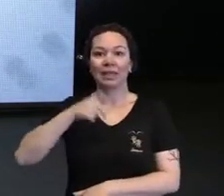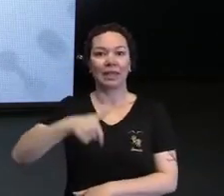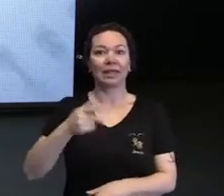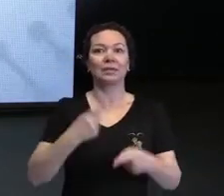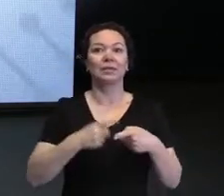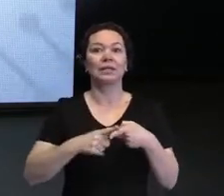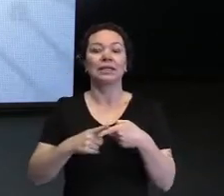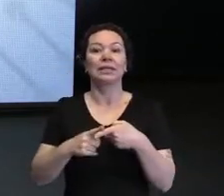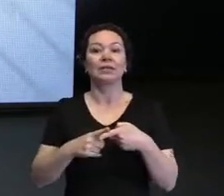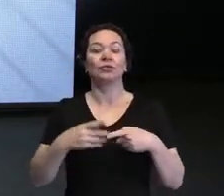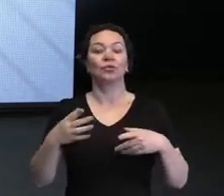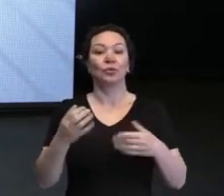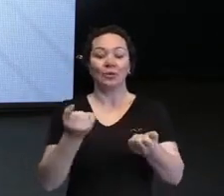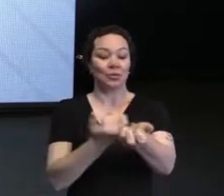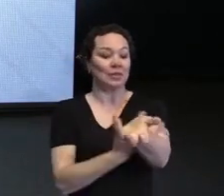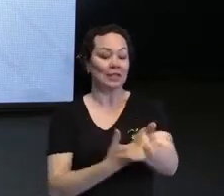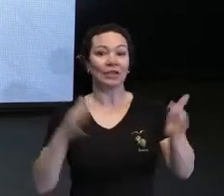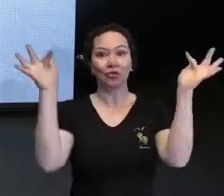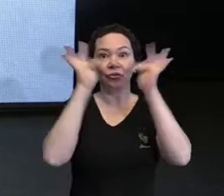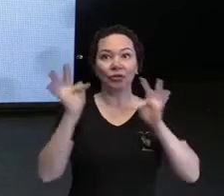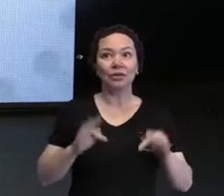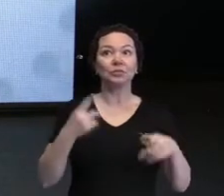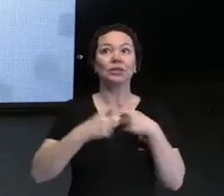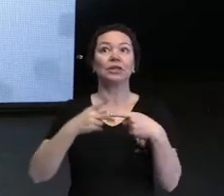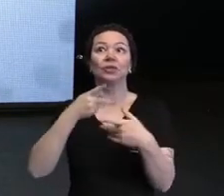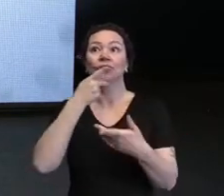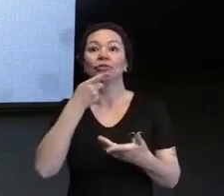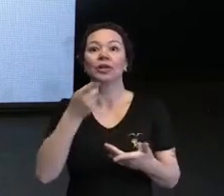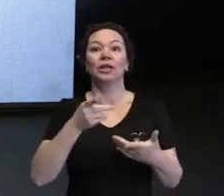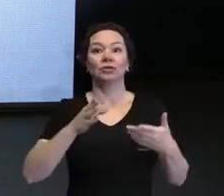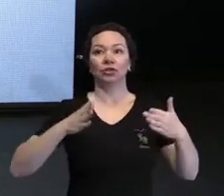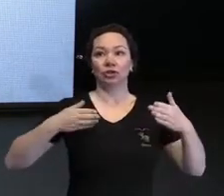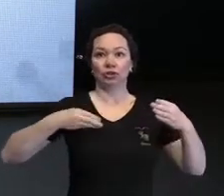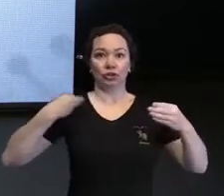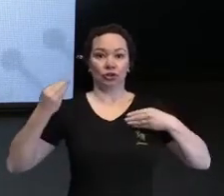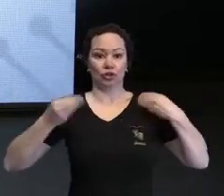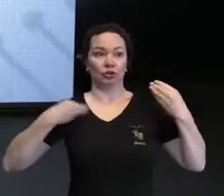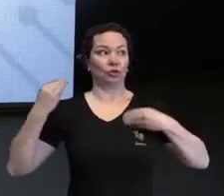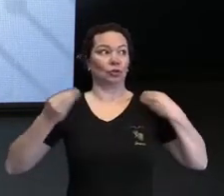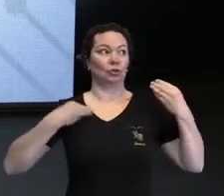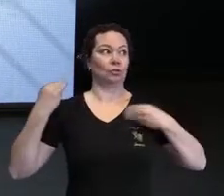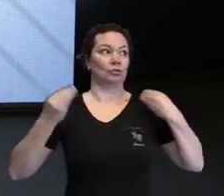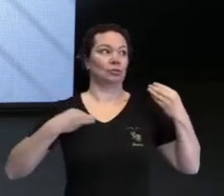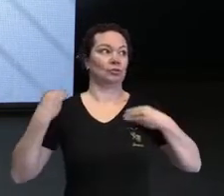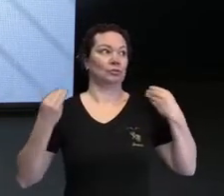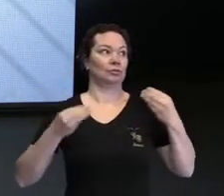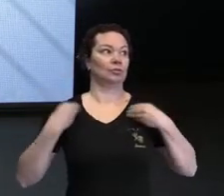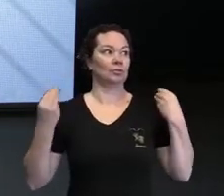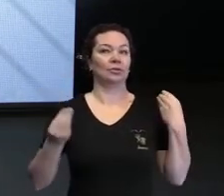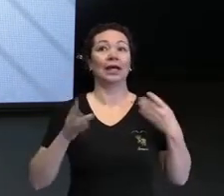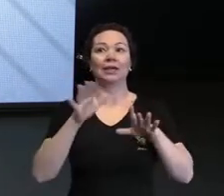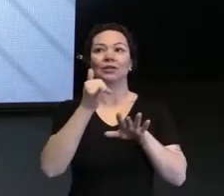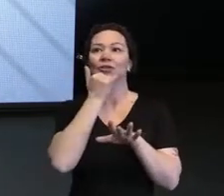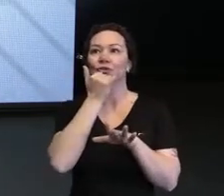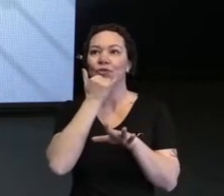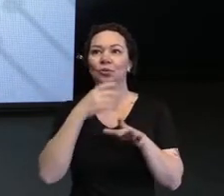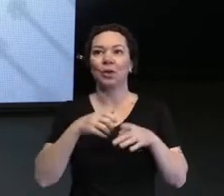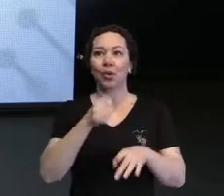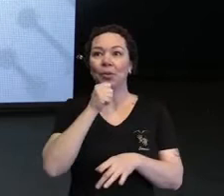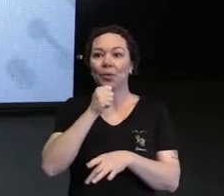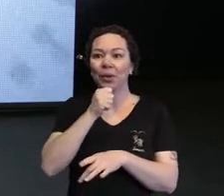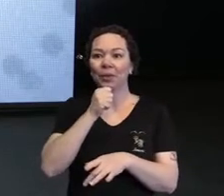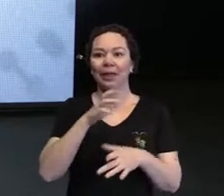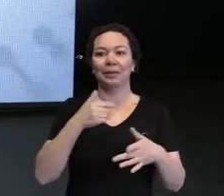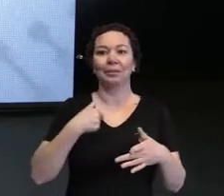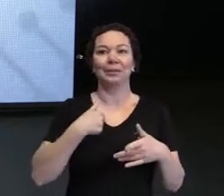porque eu estou falando sobre um processo de desconstrução. Ah, estou... que eu colocaram o pointer aqui